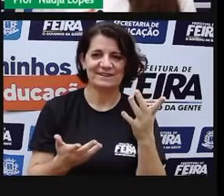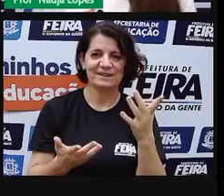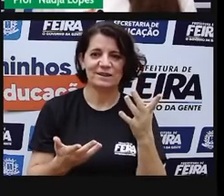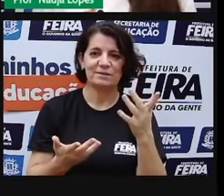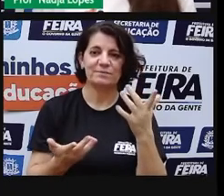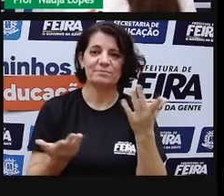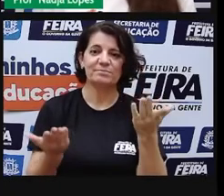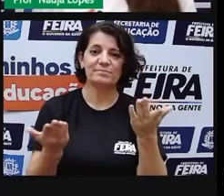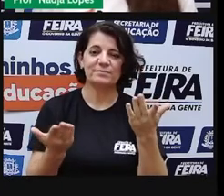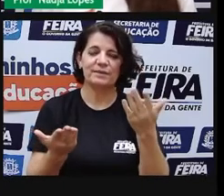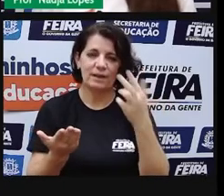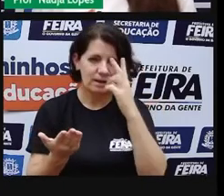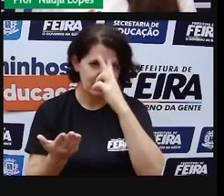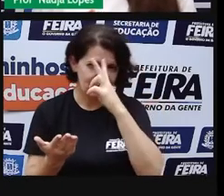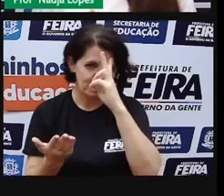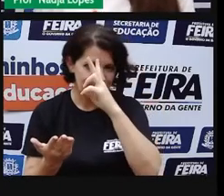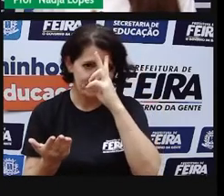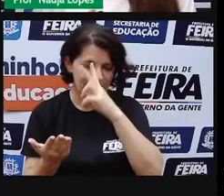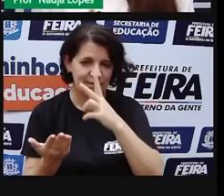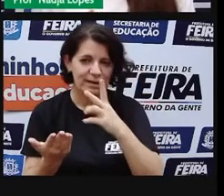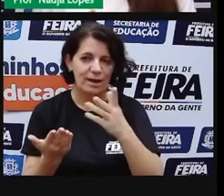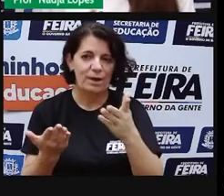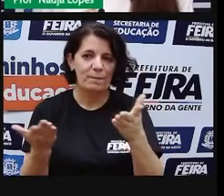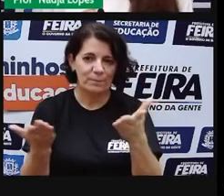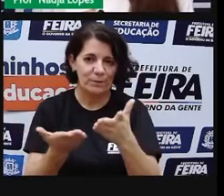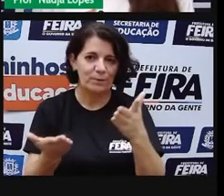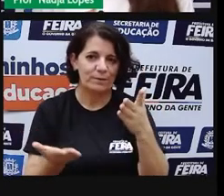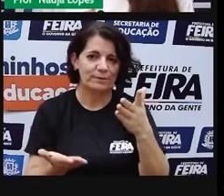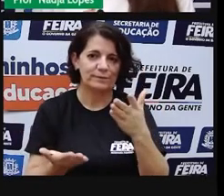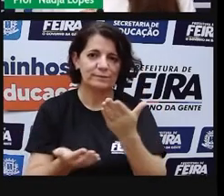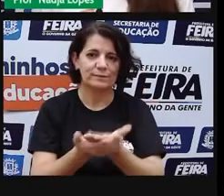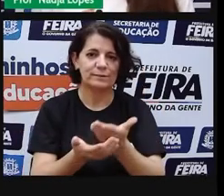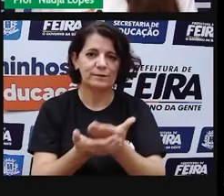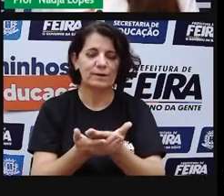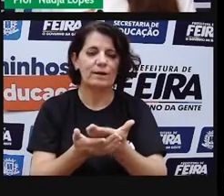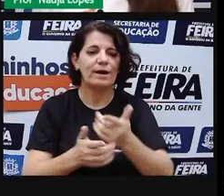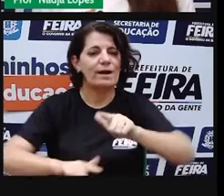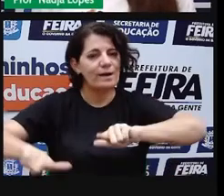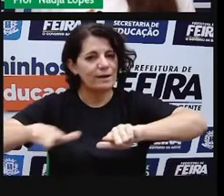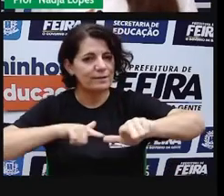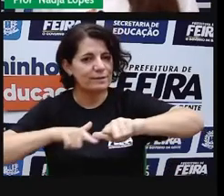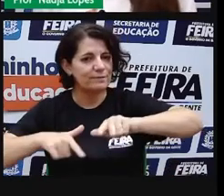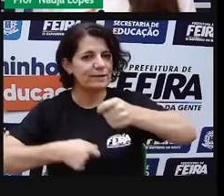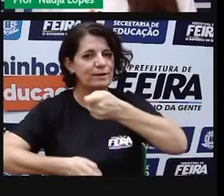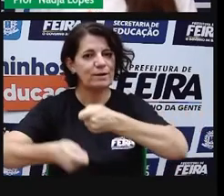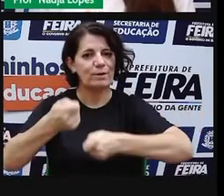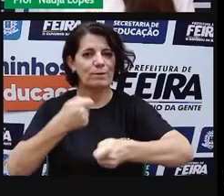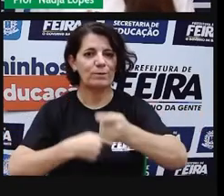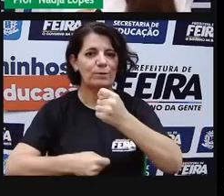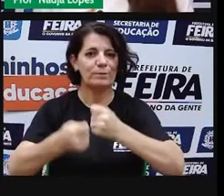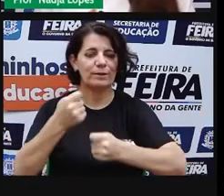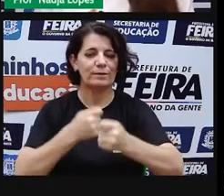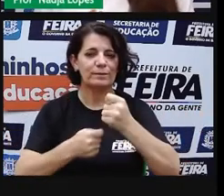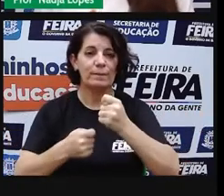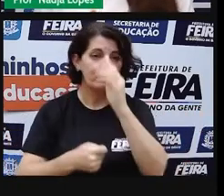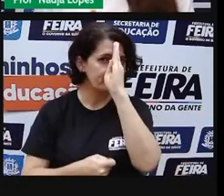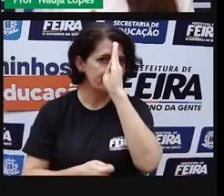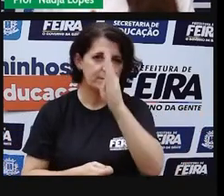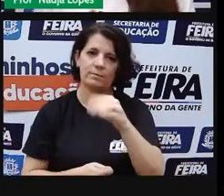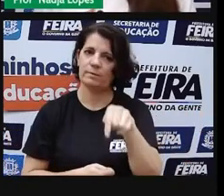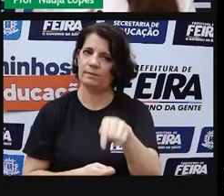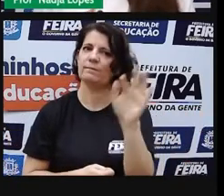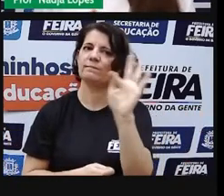nossa aula, iremos trabalhar com atividades econômicas, tá bom? Principalmente atividades econômicas do nosso